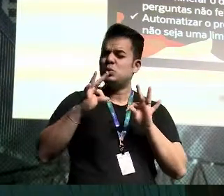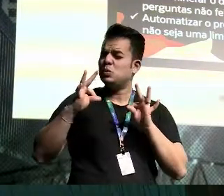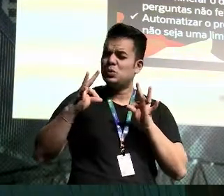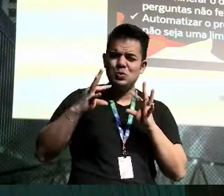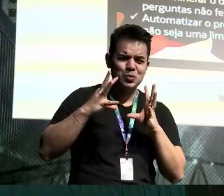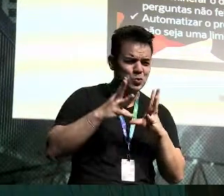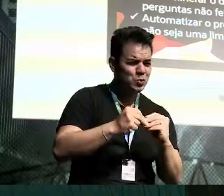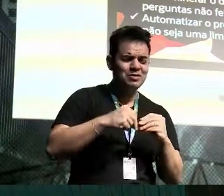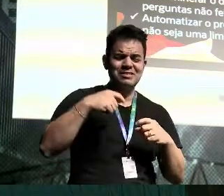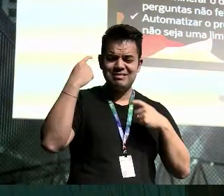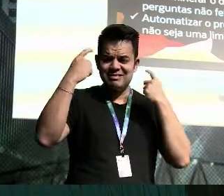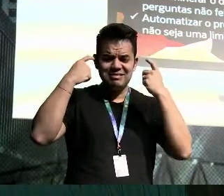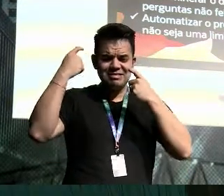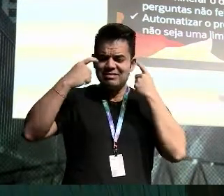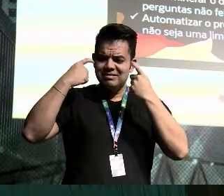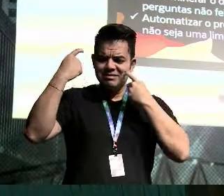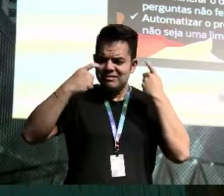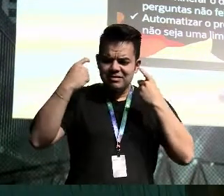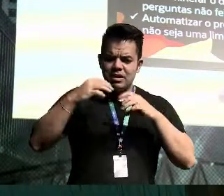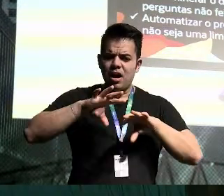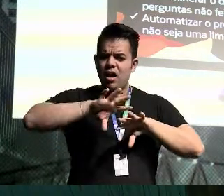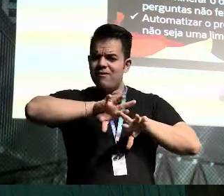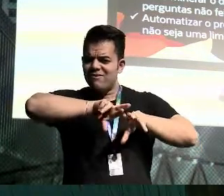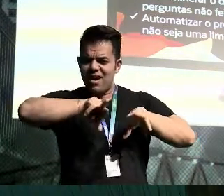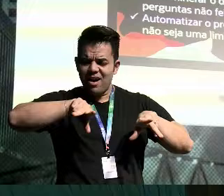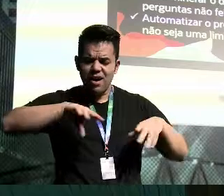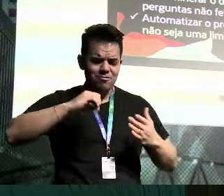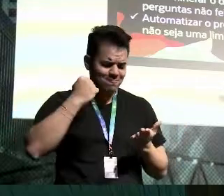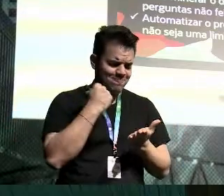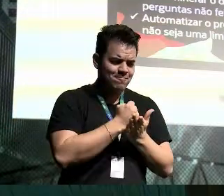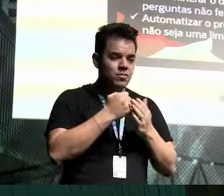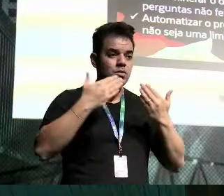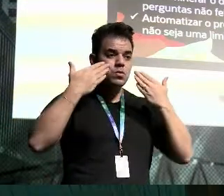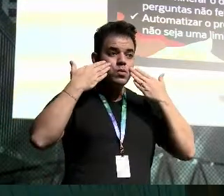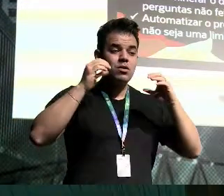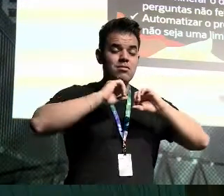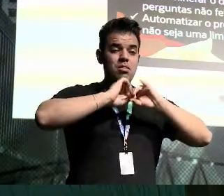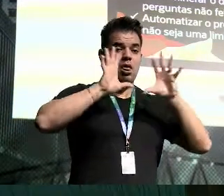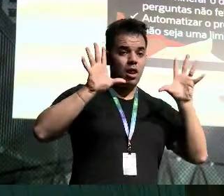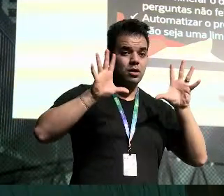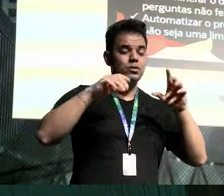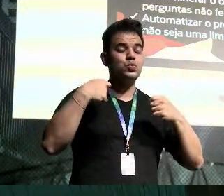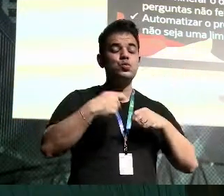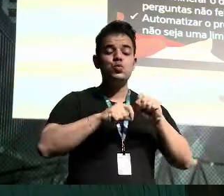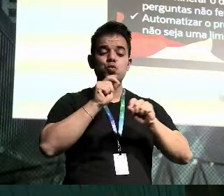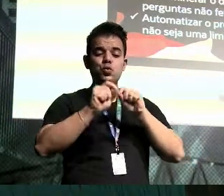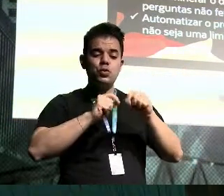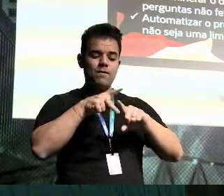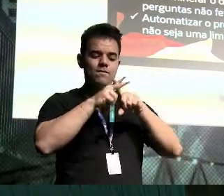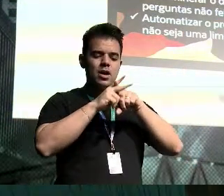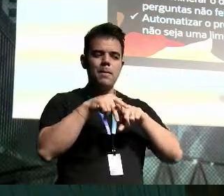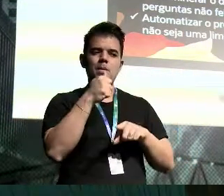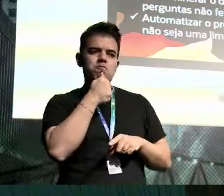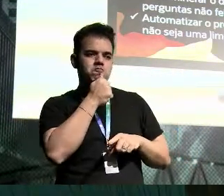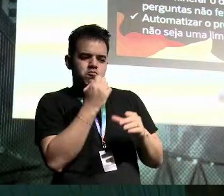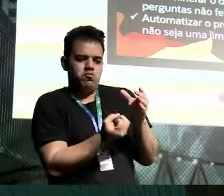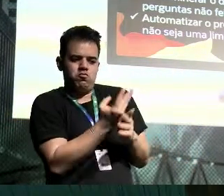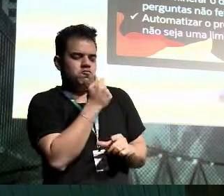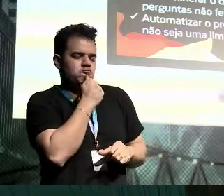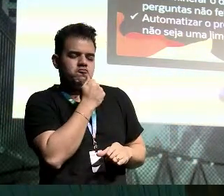está acontecendo de forma registrada, de forma transparente, faz com que a ferramenta que ainda não existe